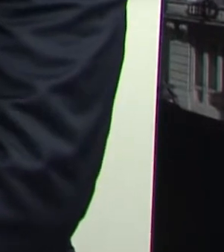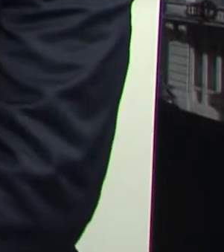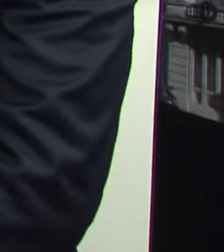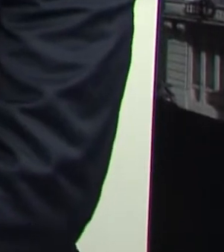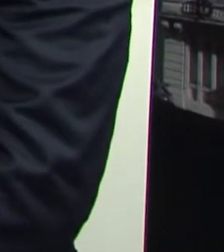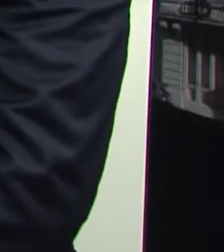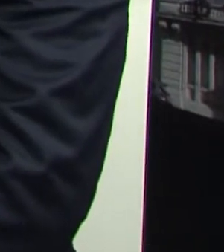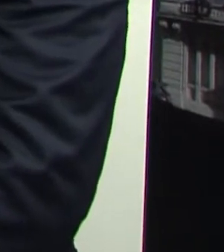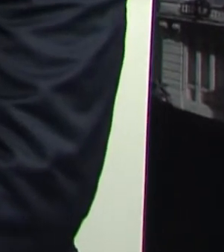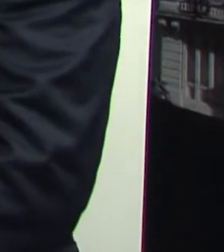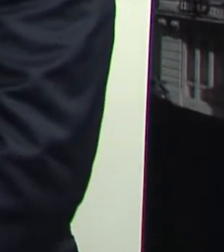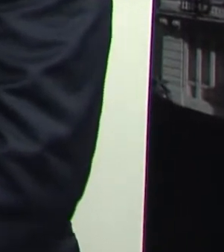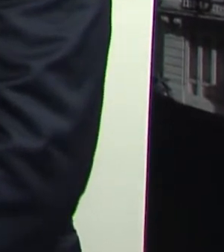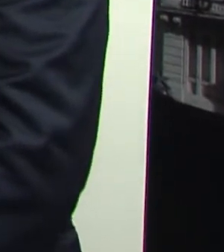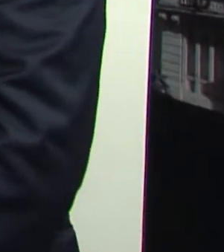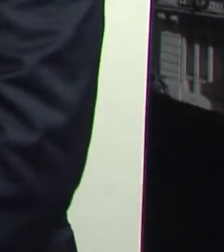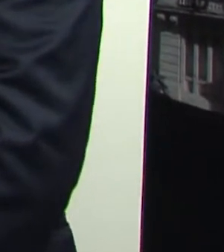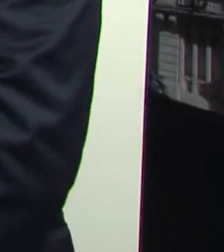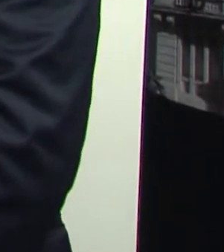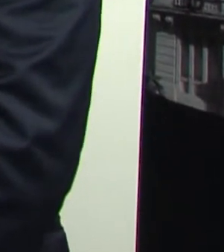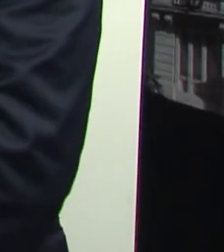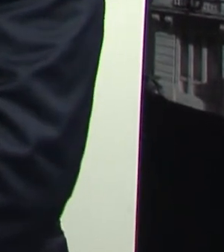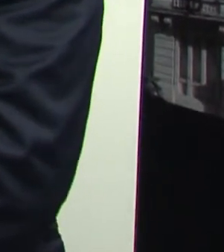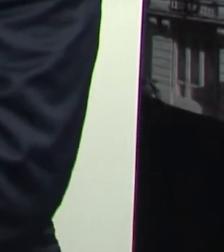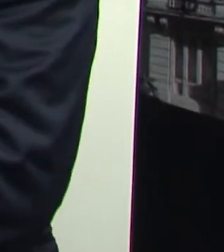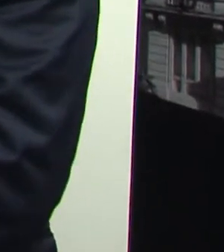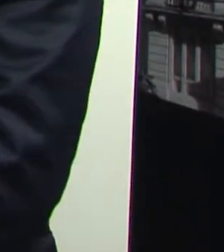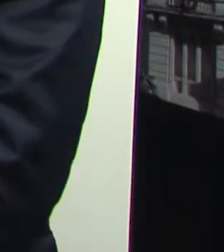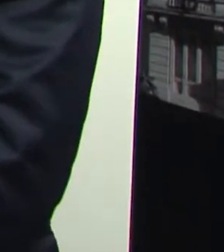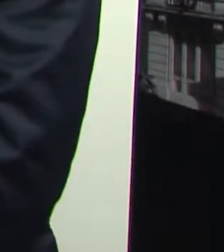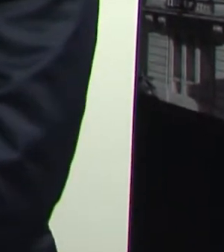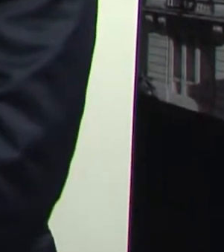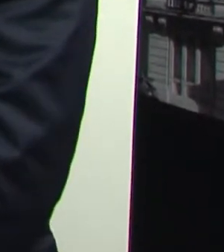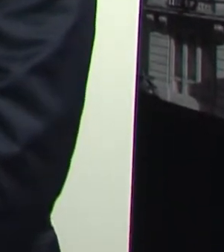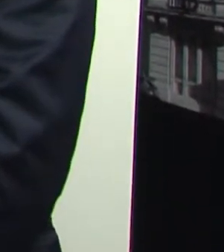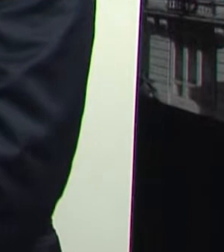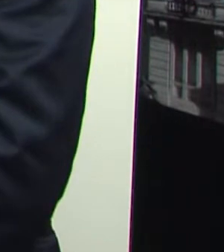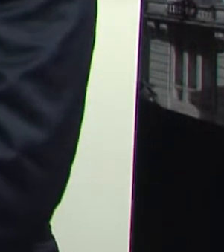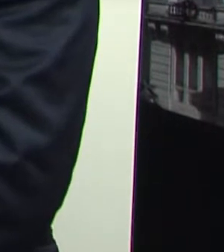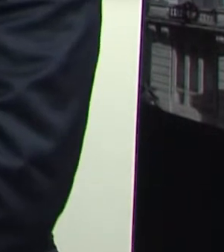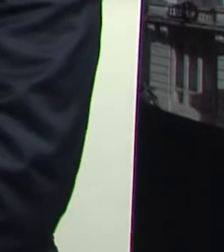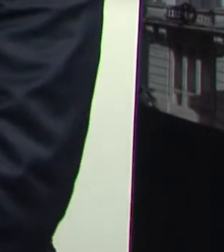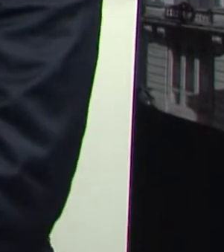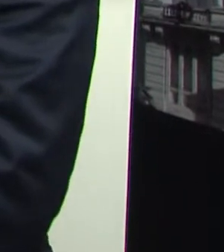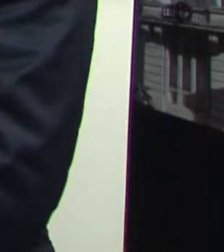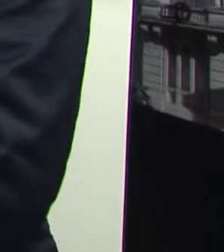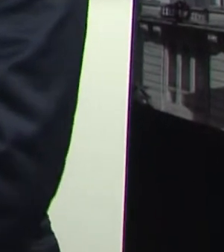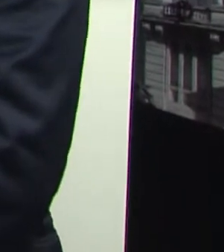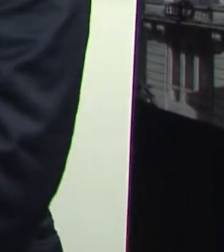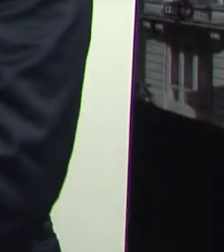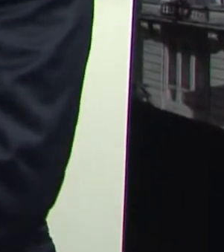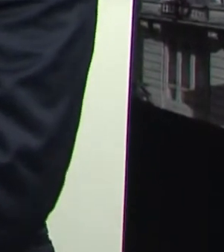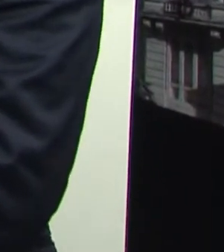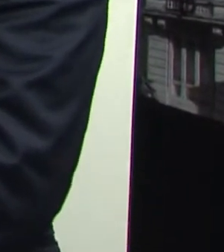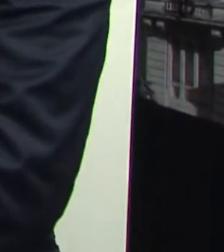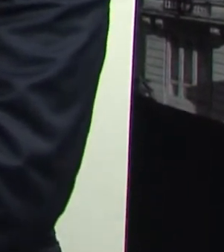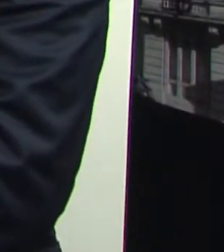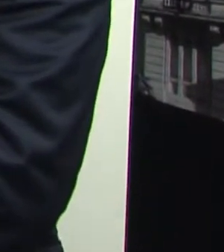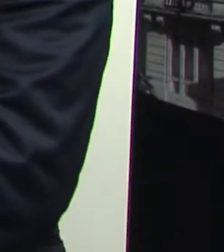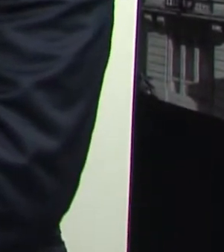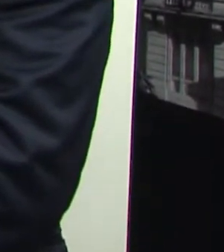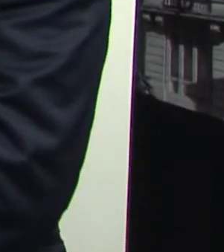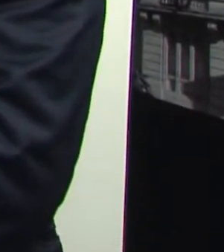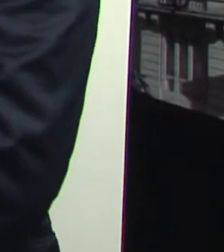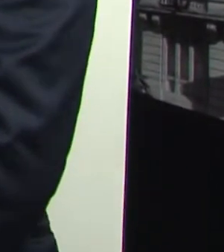Cumprimentar todos aqueles que vieram aqui e se dispuseram a debater democraticamente as suas ideias, as suas propostas. E lamentar que os demais